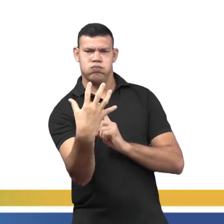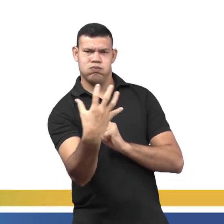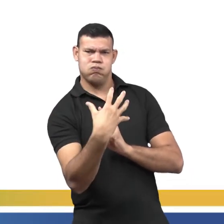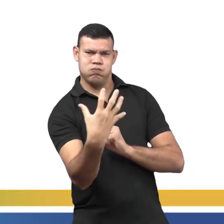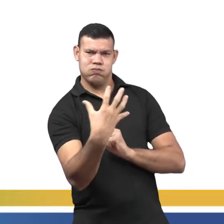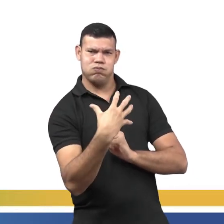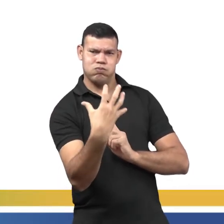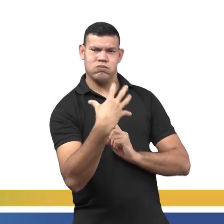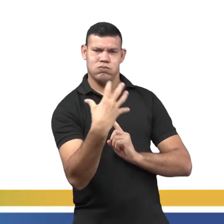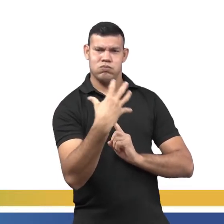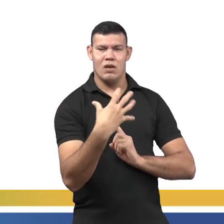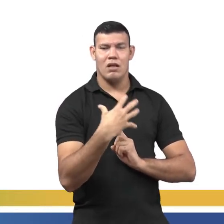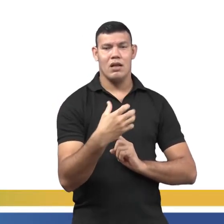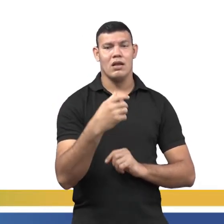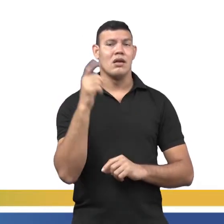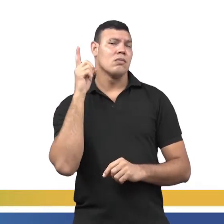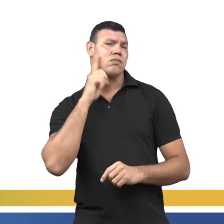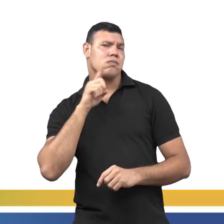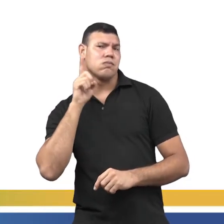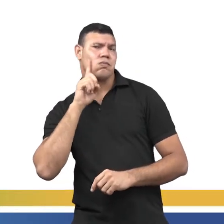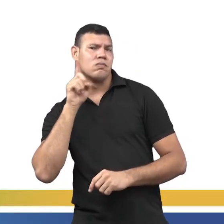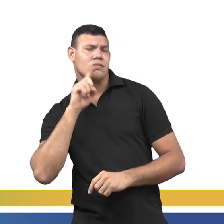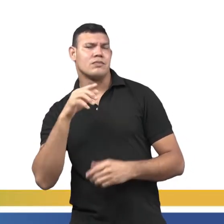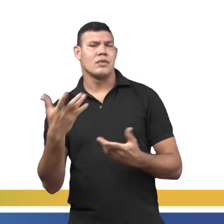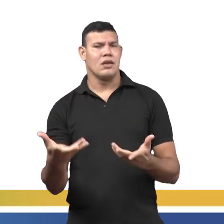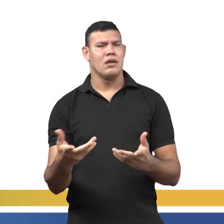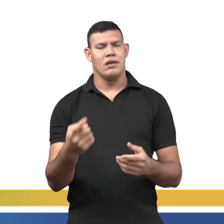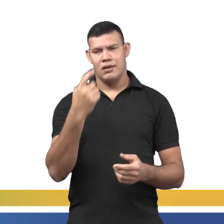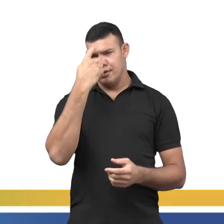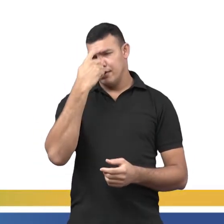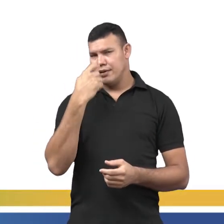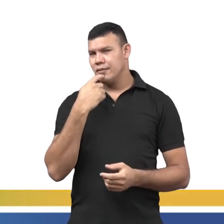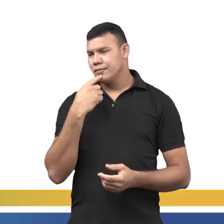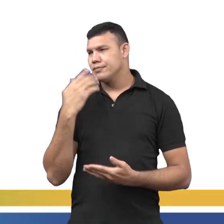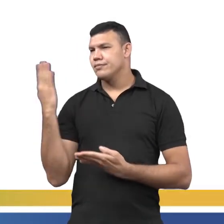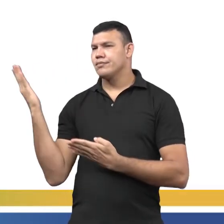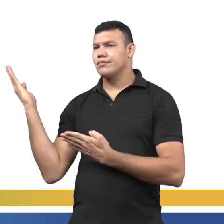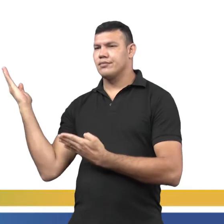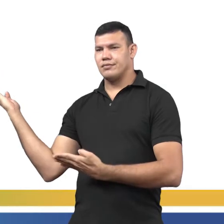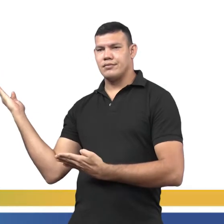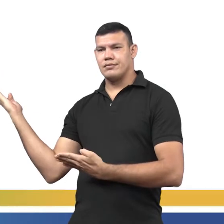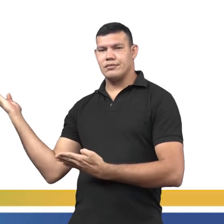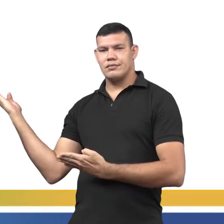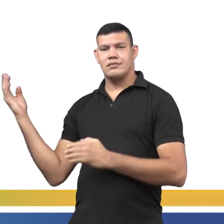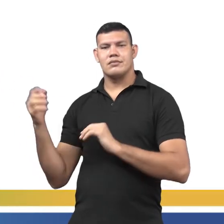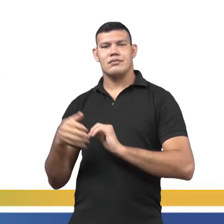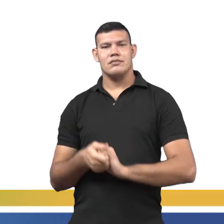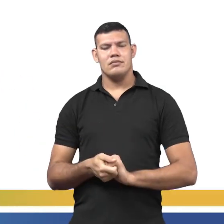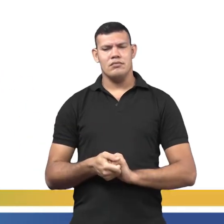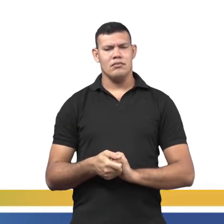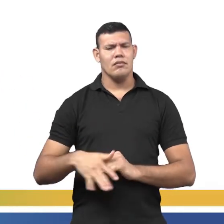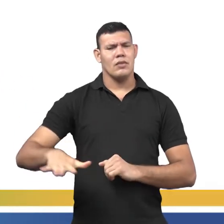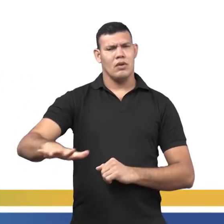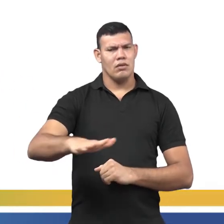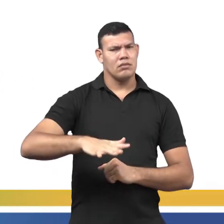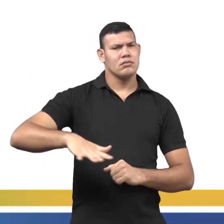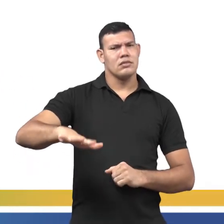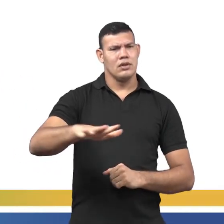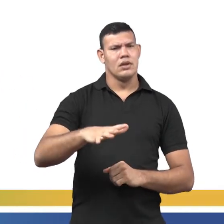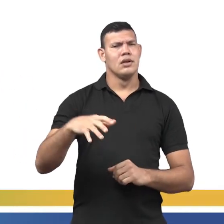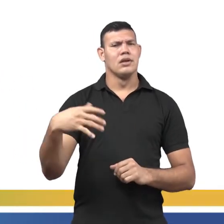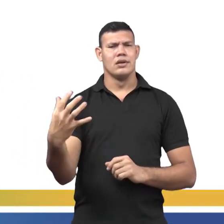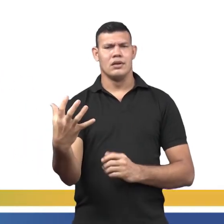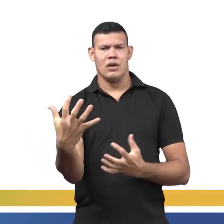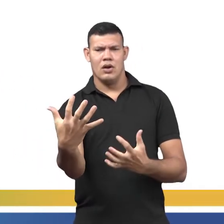inglesa, pelos Estados Unidos. Eu coloquei aí para vocês algumas imagens, para vocês verem algumas áreas onde ele influencia. Por